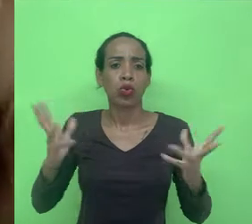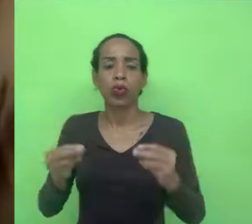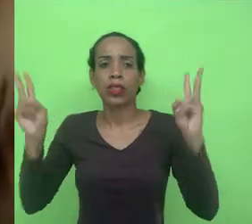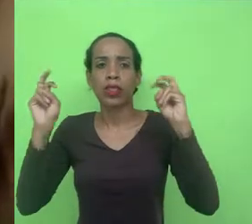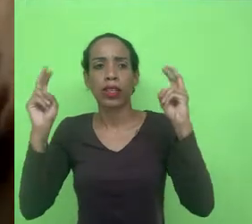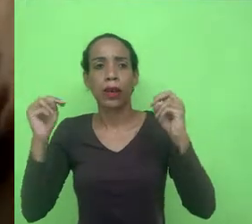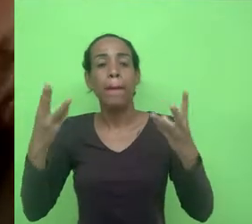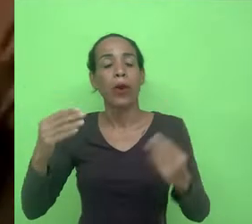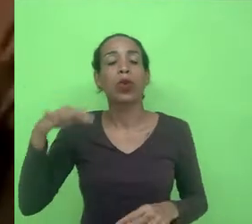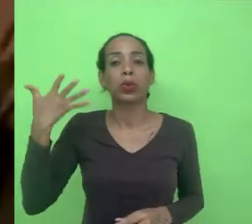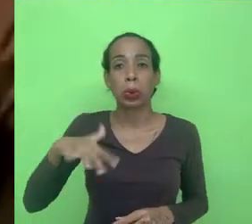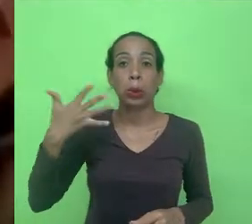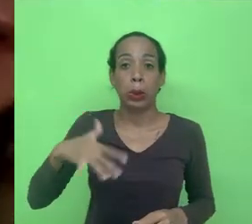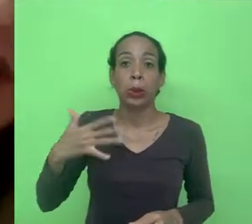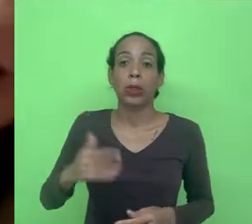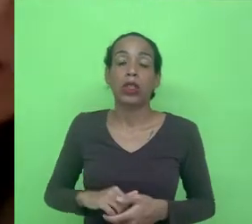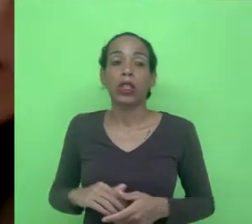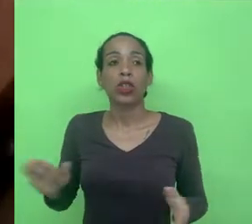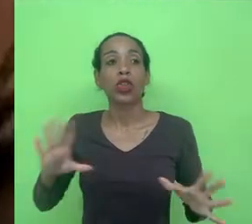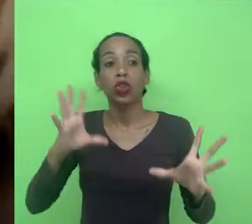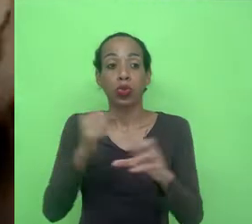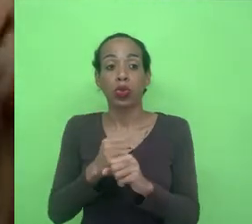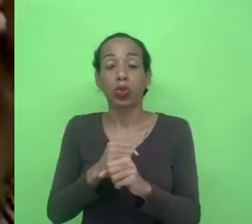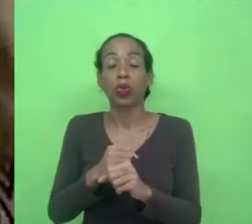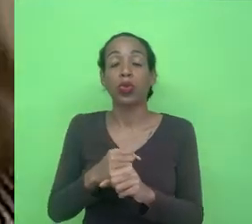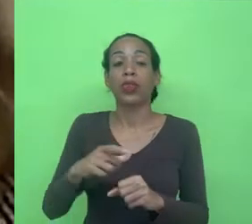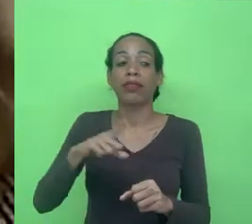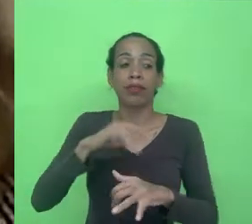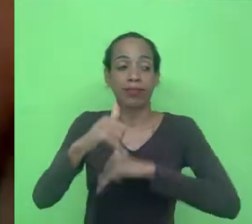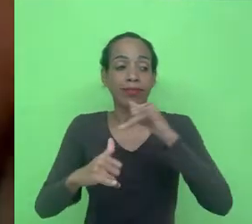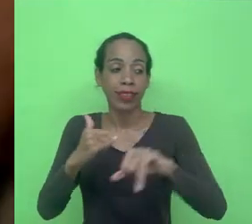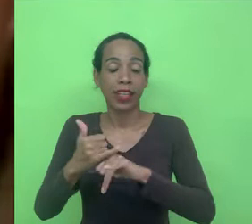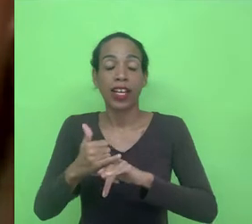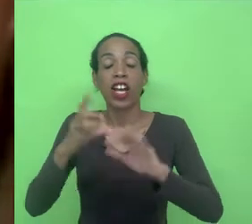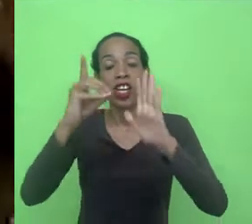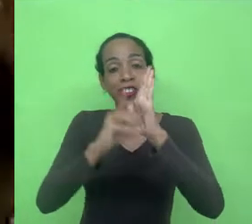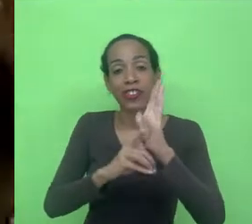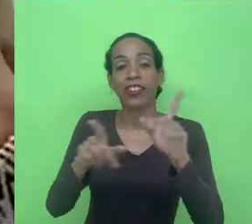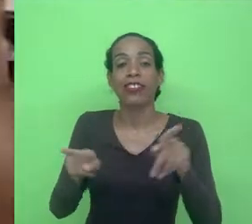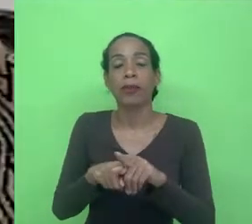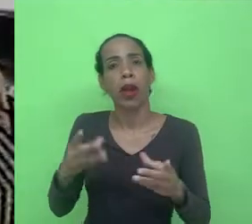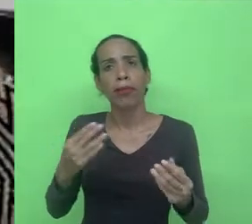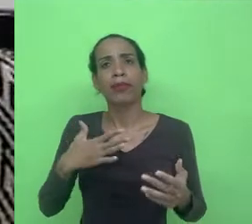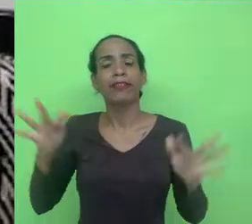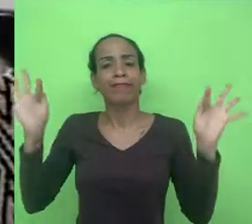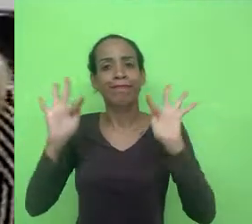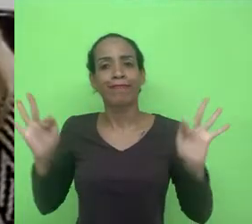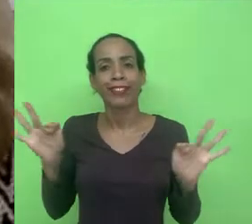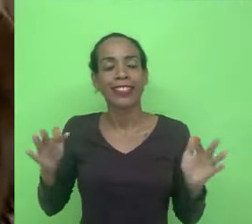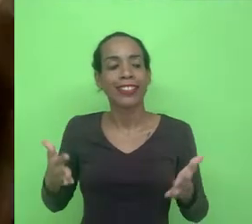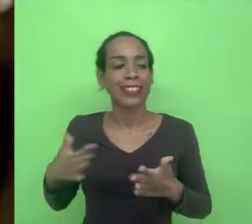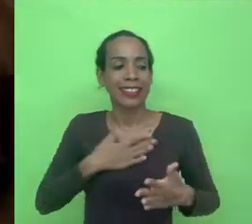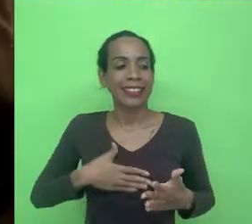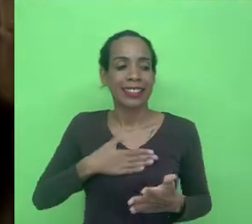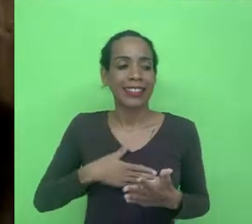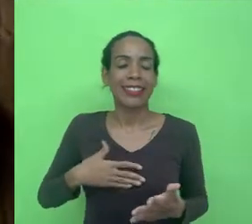cara tudo que envolve tecnologia e direito então estou realmente muito satisfeita de estar aqui e como professora que sou